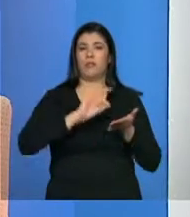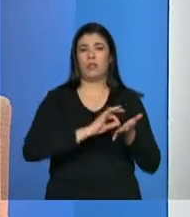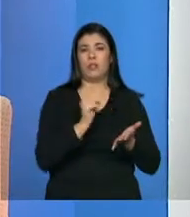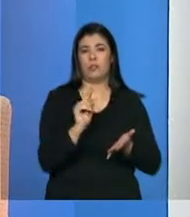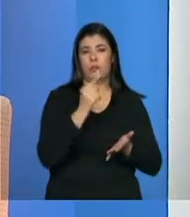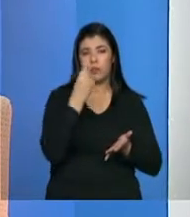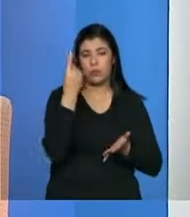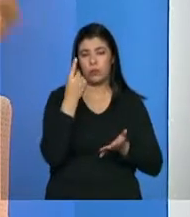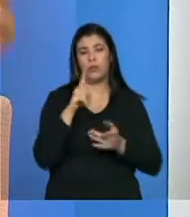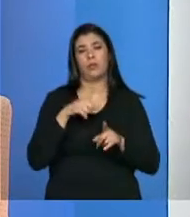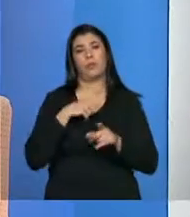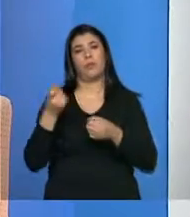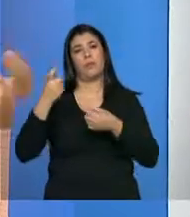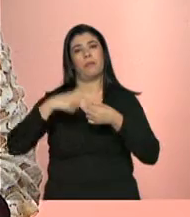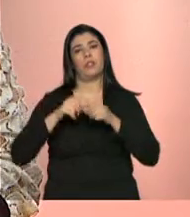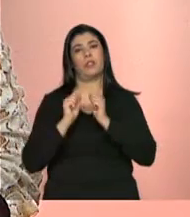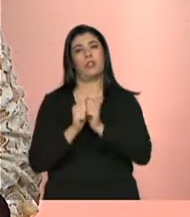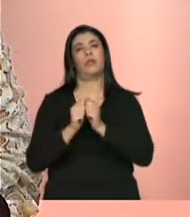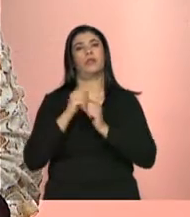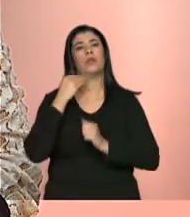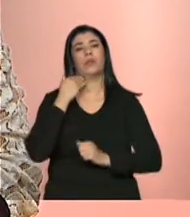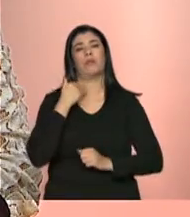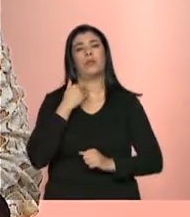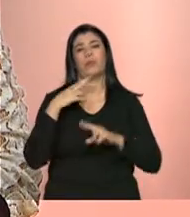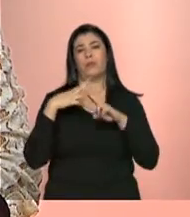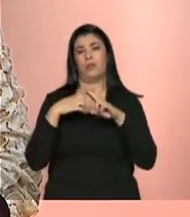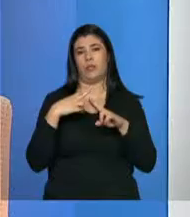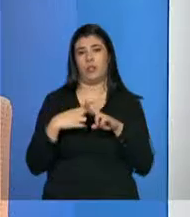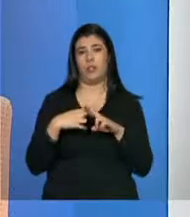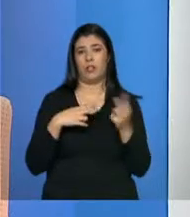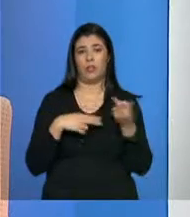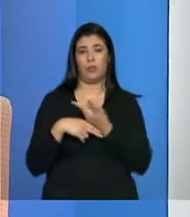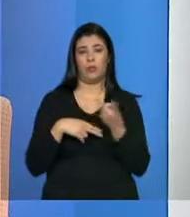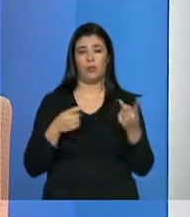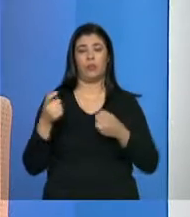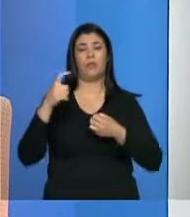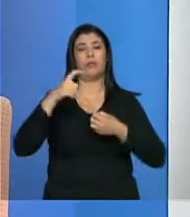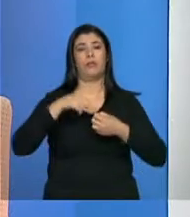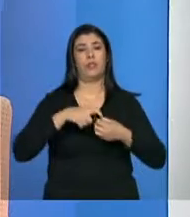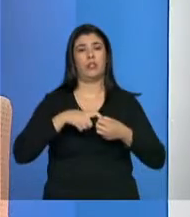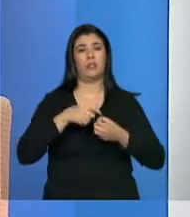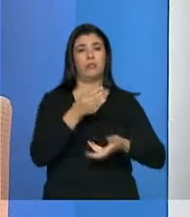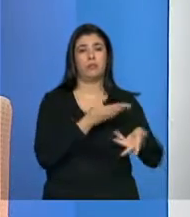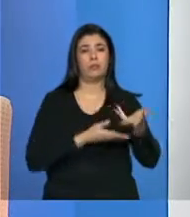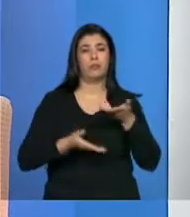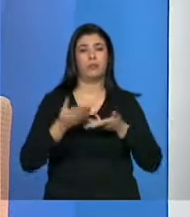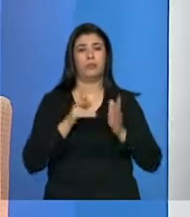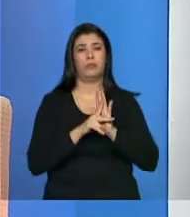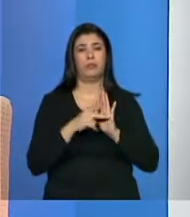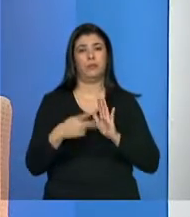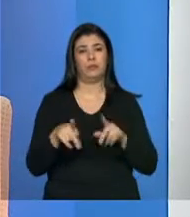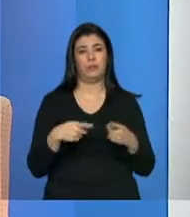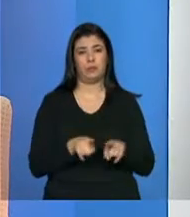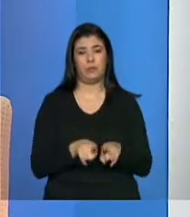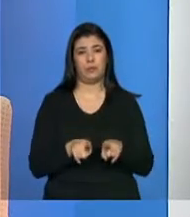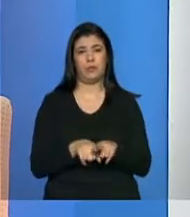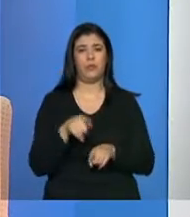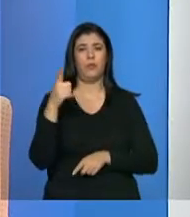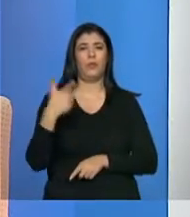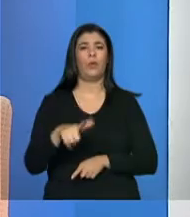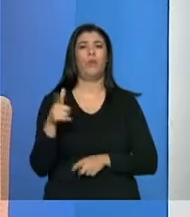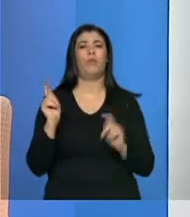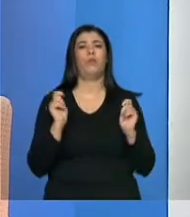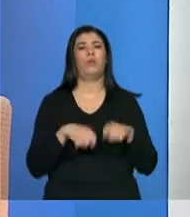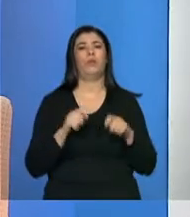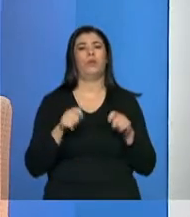Então, esse é um outro jeito do programa se relacionar com o Cadastro Único, né? Tem outras possibilidades,